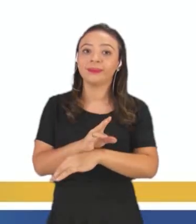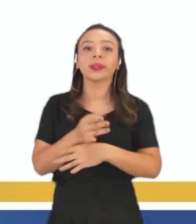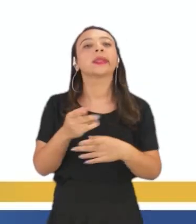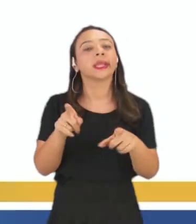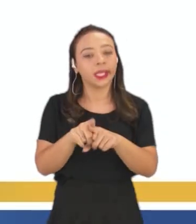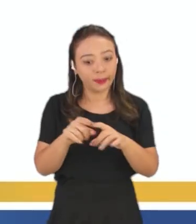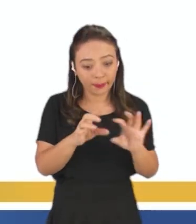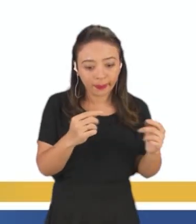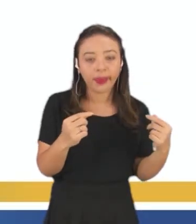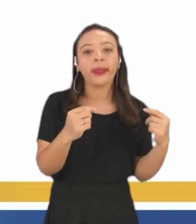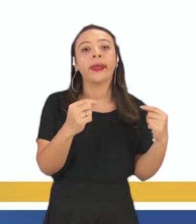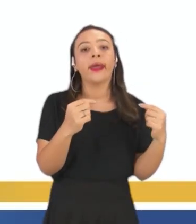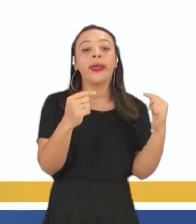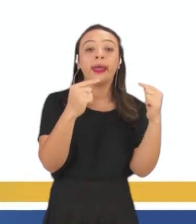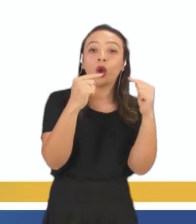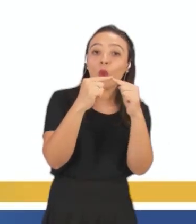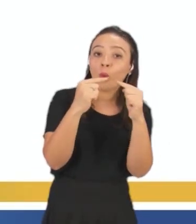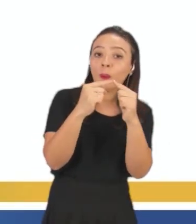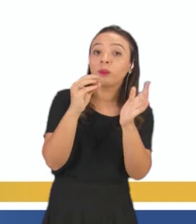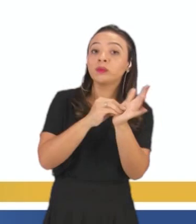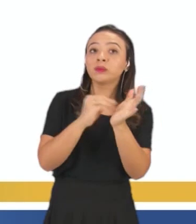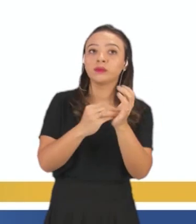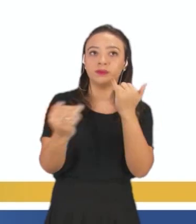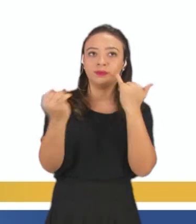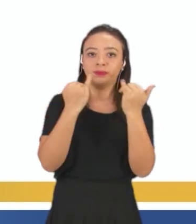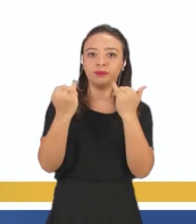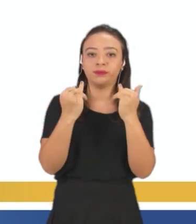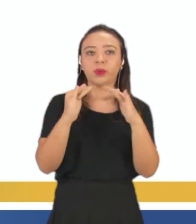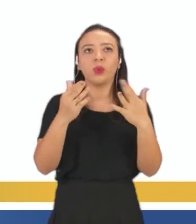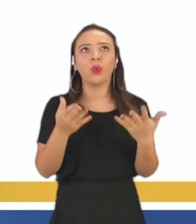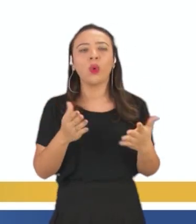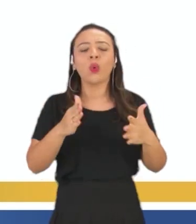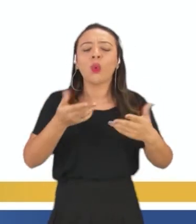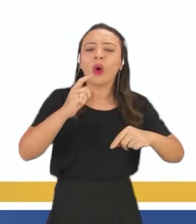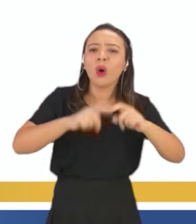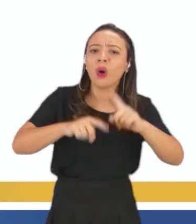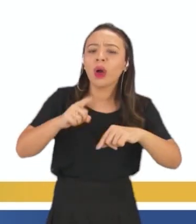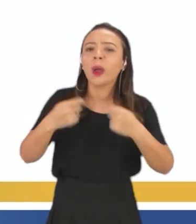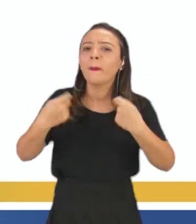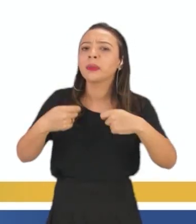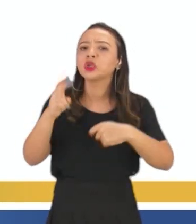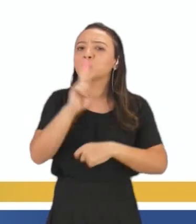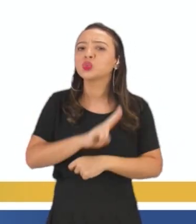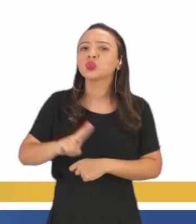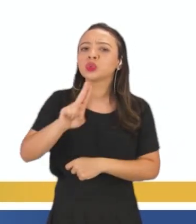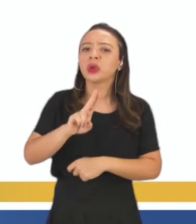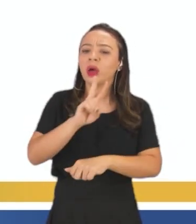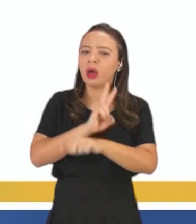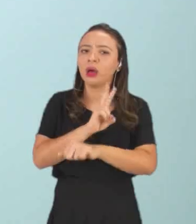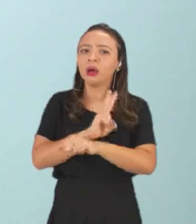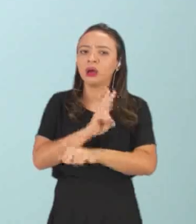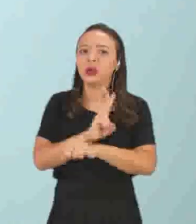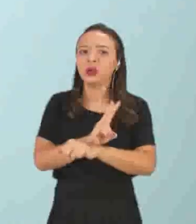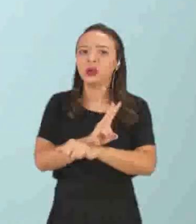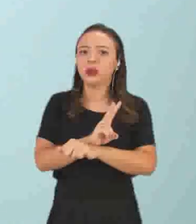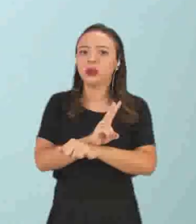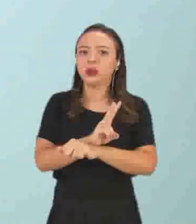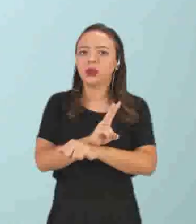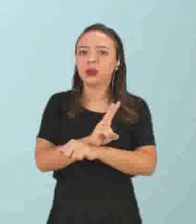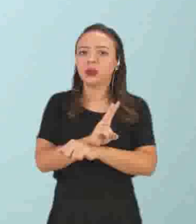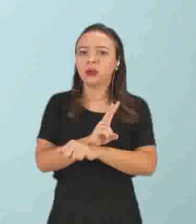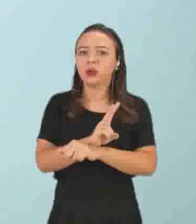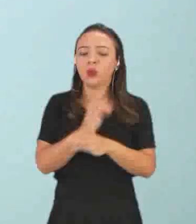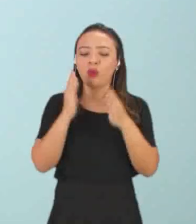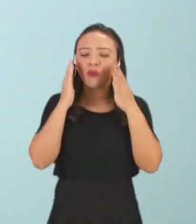conhecimento. Então, qual instrumento ou qual equipamento de proteção eu preciso utilizar com o produto que eu vou